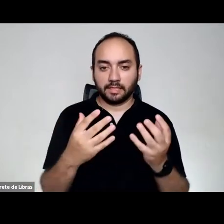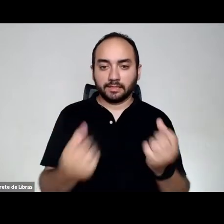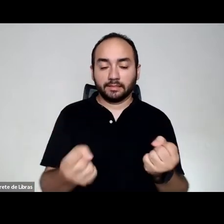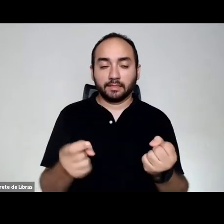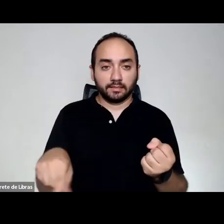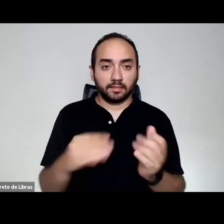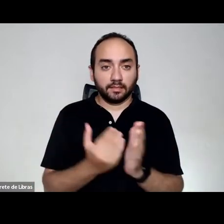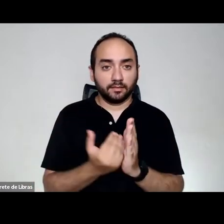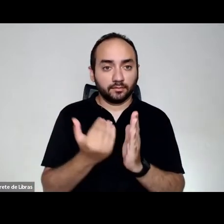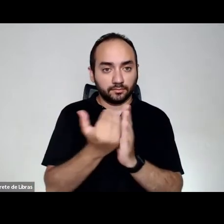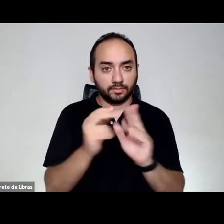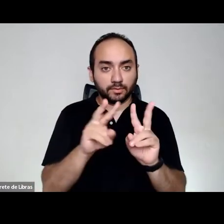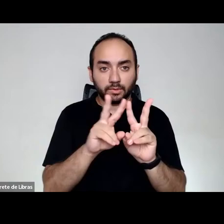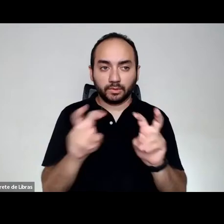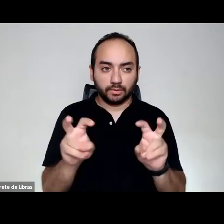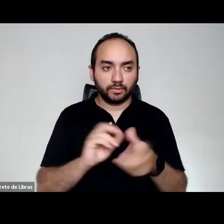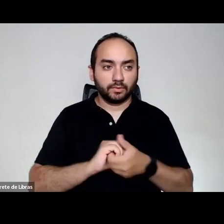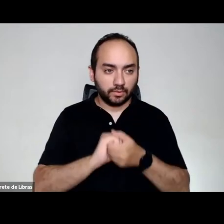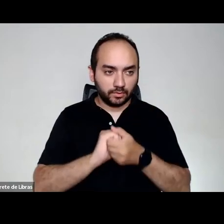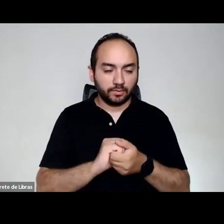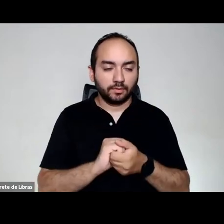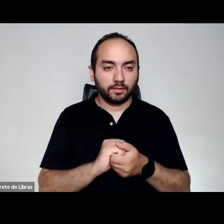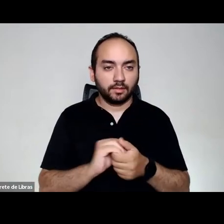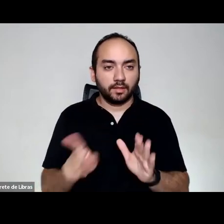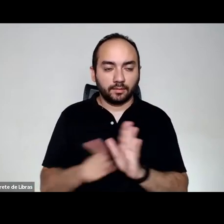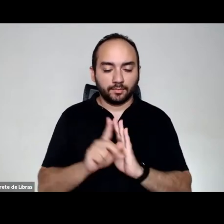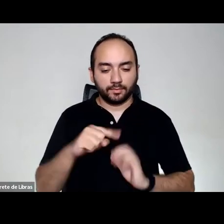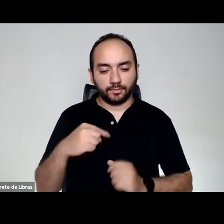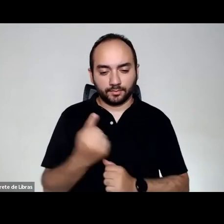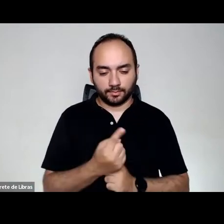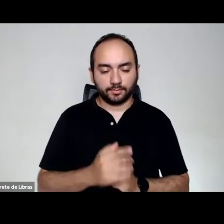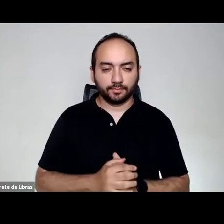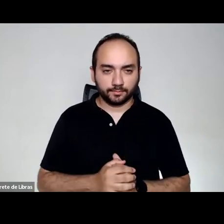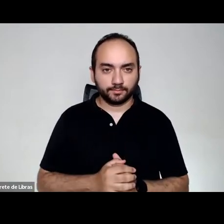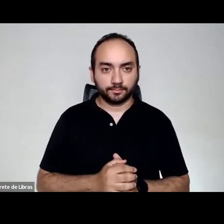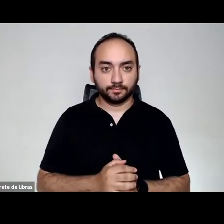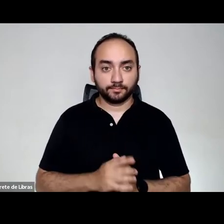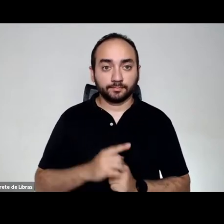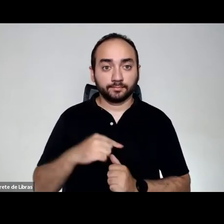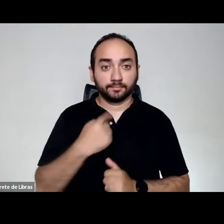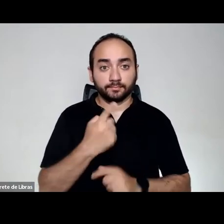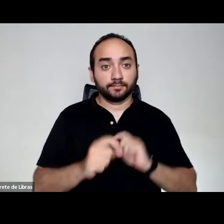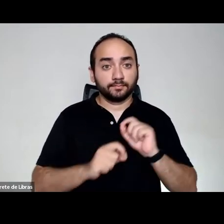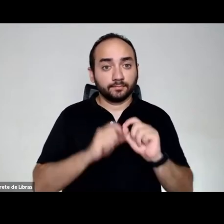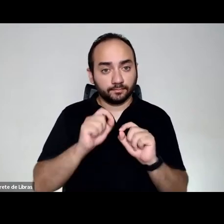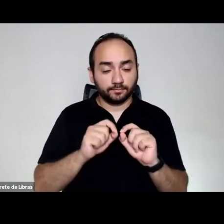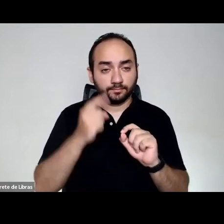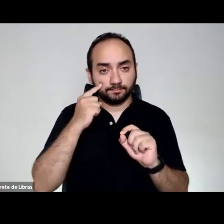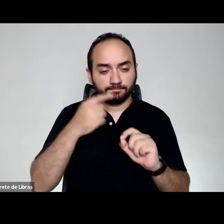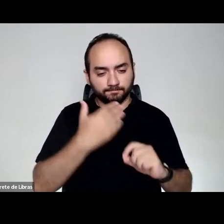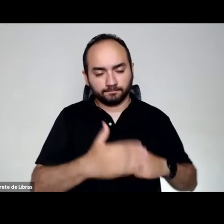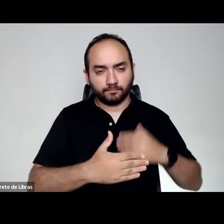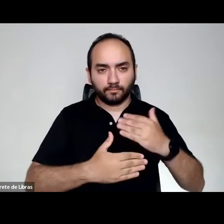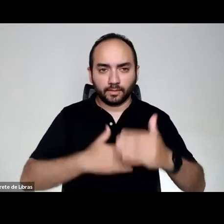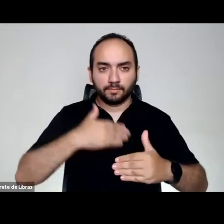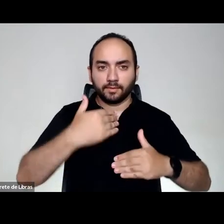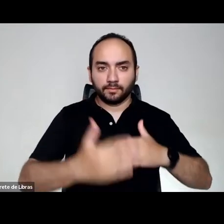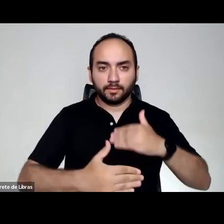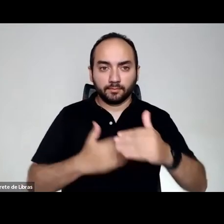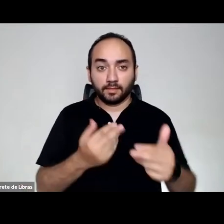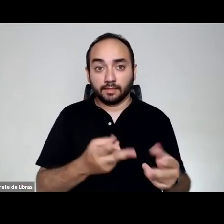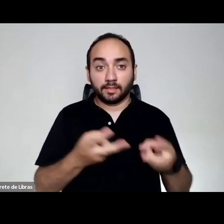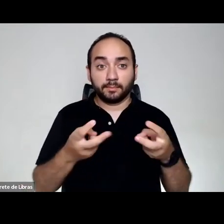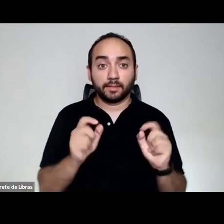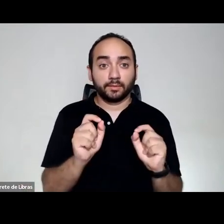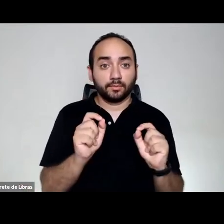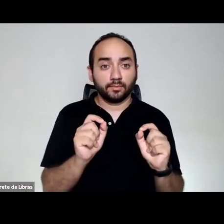causa com a gente do Departamento Nacional. A gente, a cada ano, vem percebendo